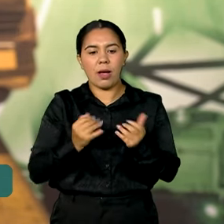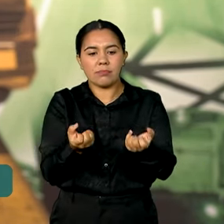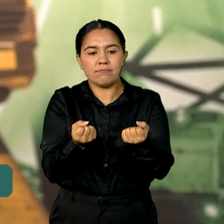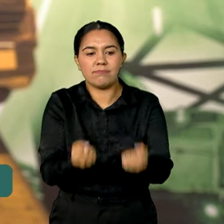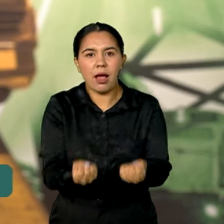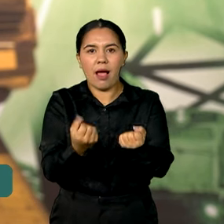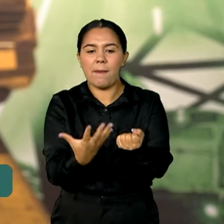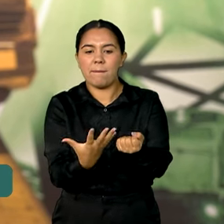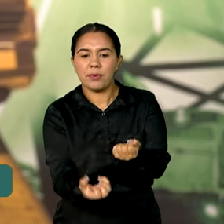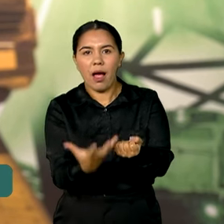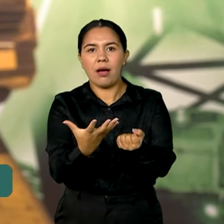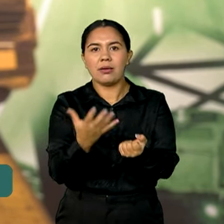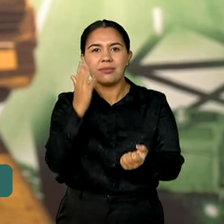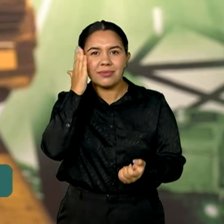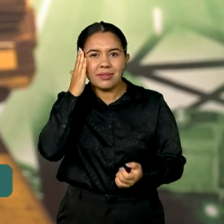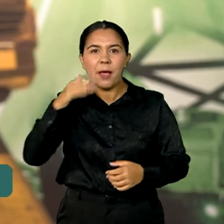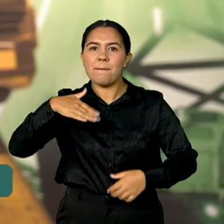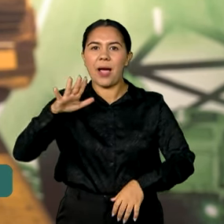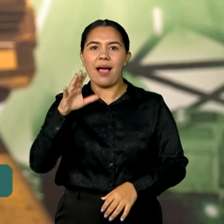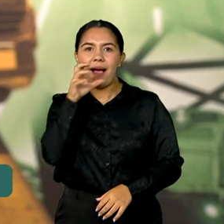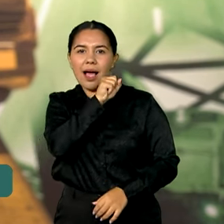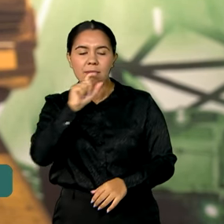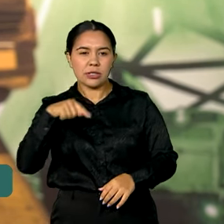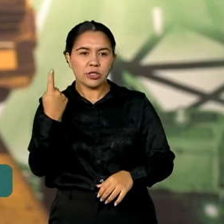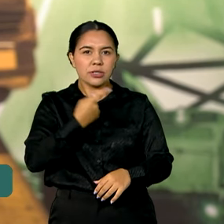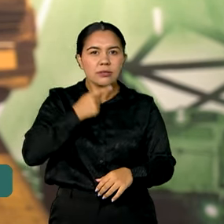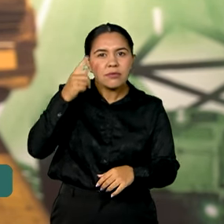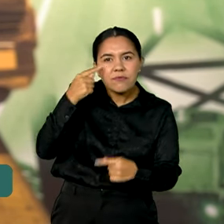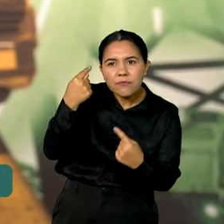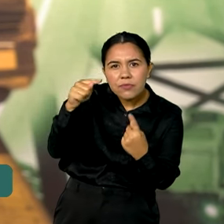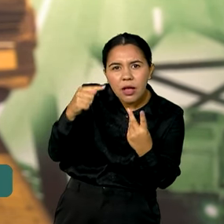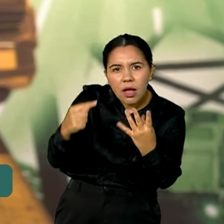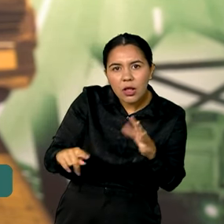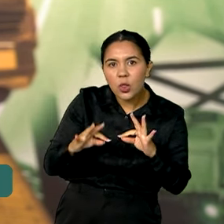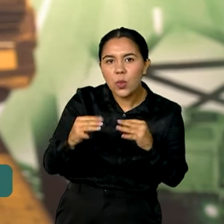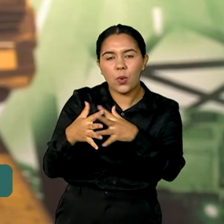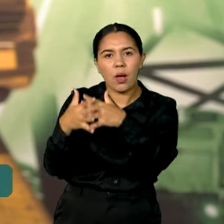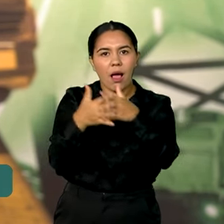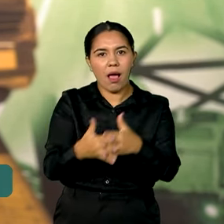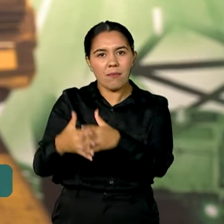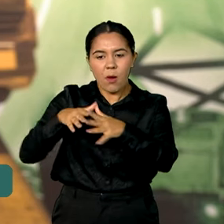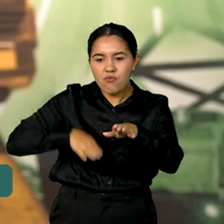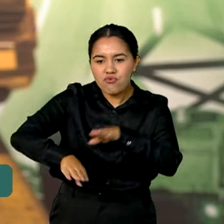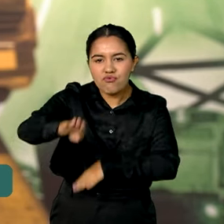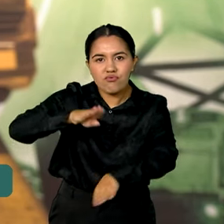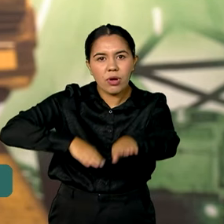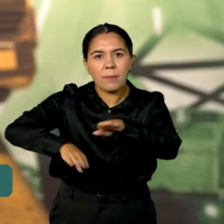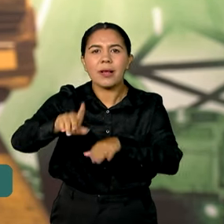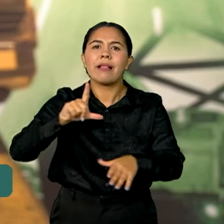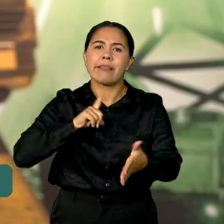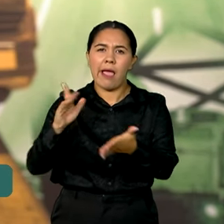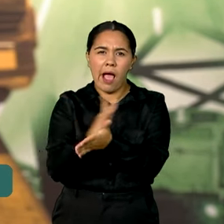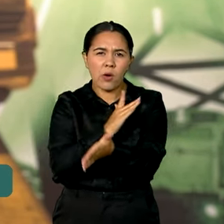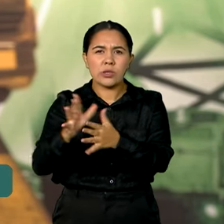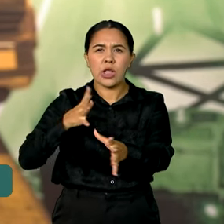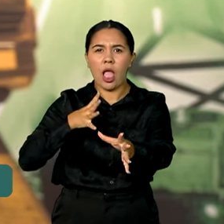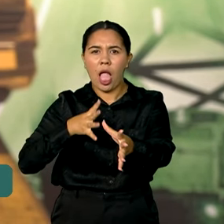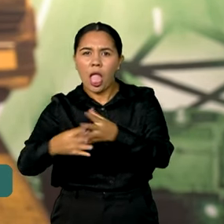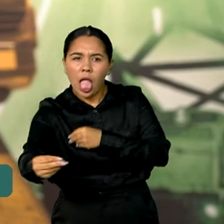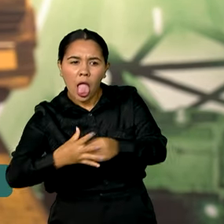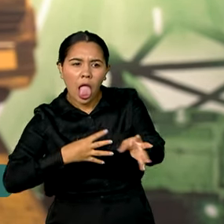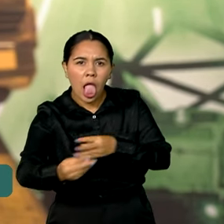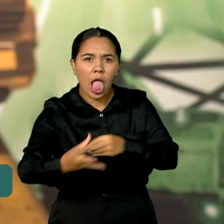e a gente vai ter uma eficiência muito maior quando a gente vai pesar todos os veículos. Hoje a gente tem muitas fugas no modelo